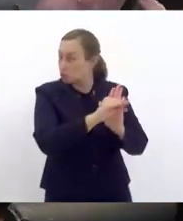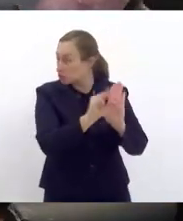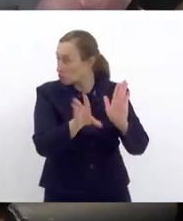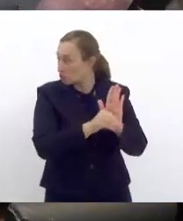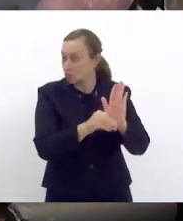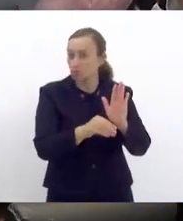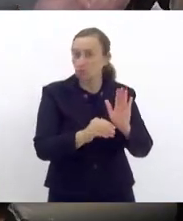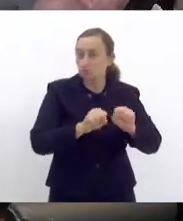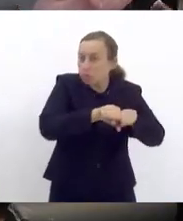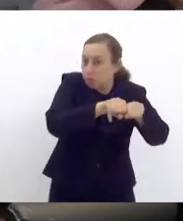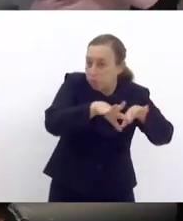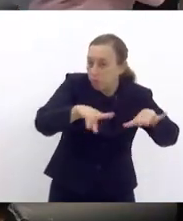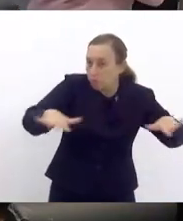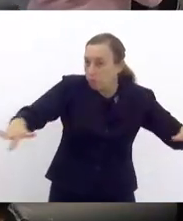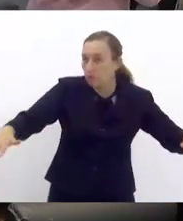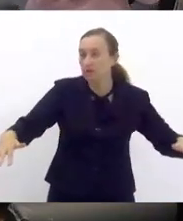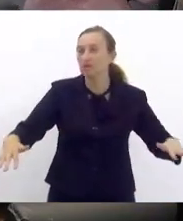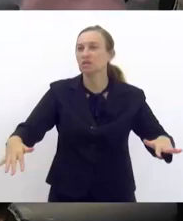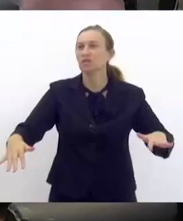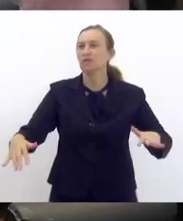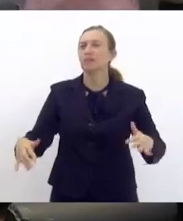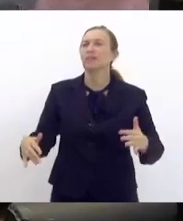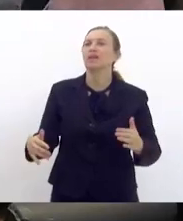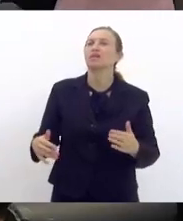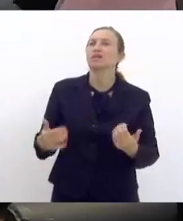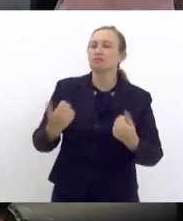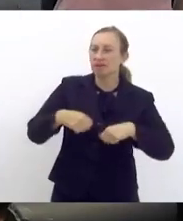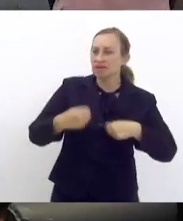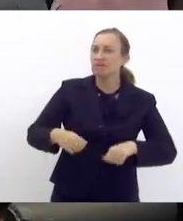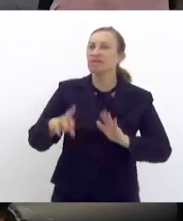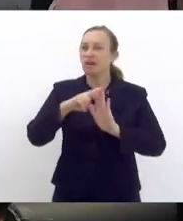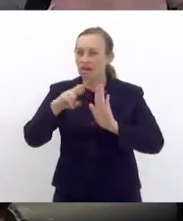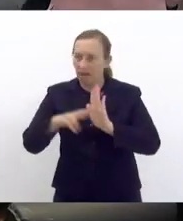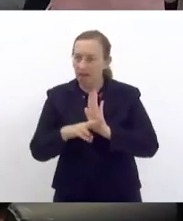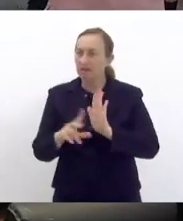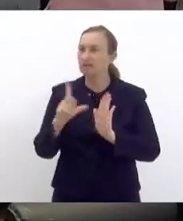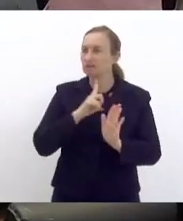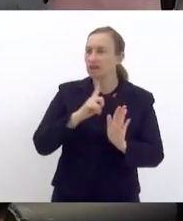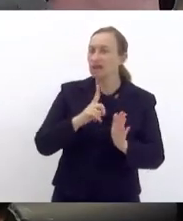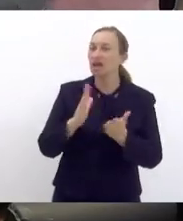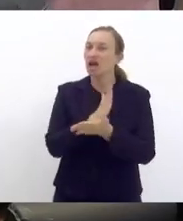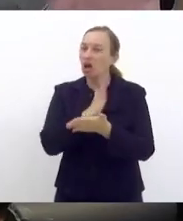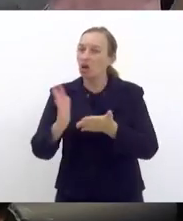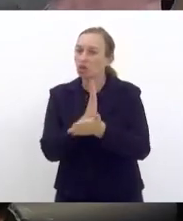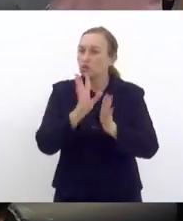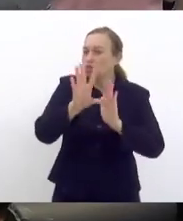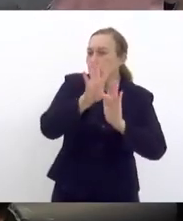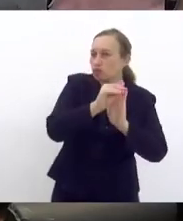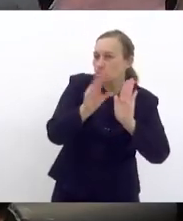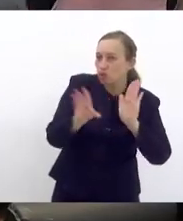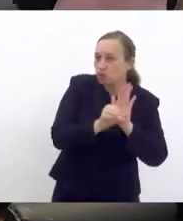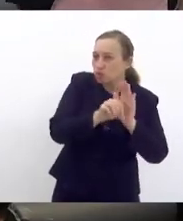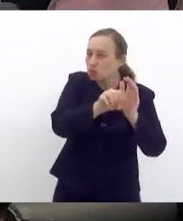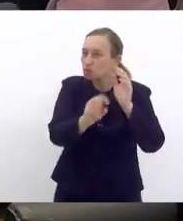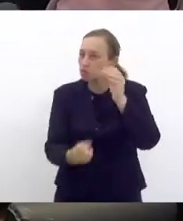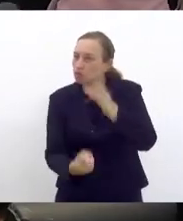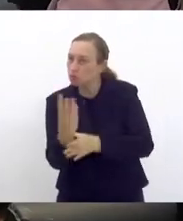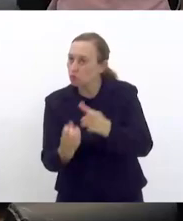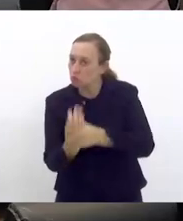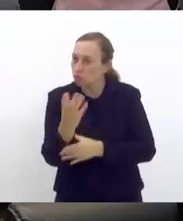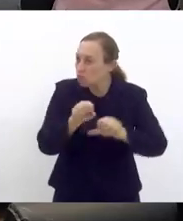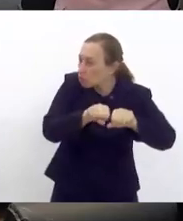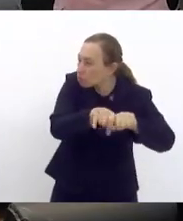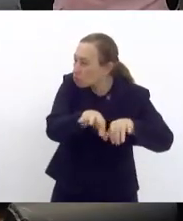preciso que haja critérios nítidos para sabermos por que determinados conteúdos são produzidos e orientados e chegam a